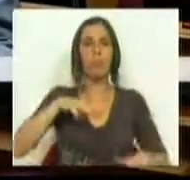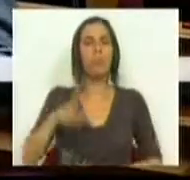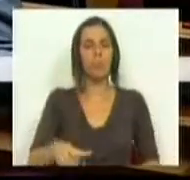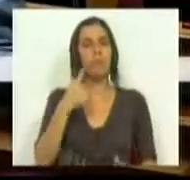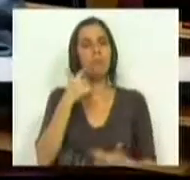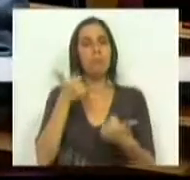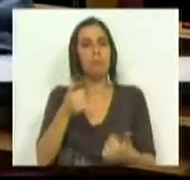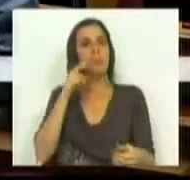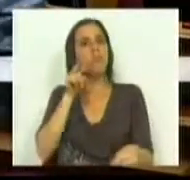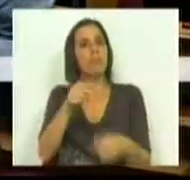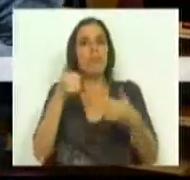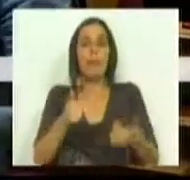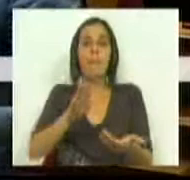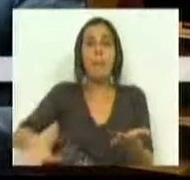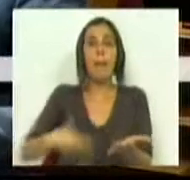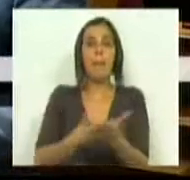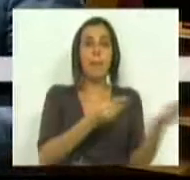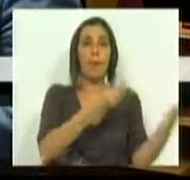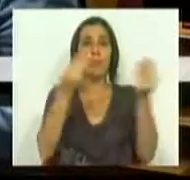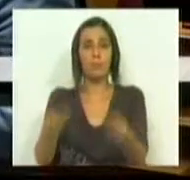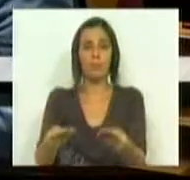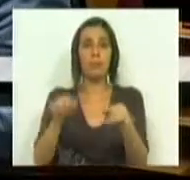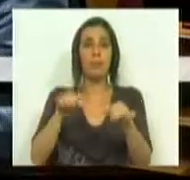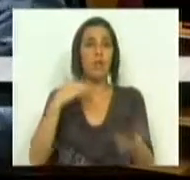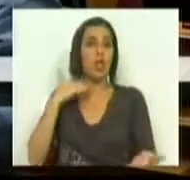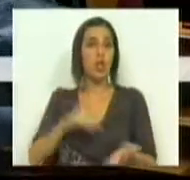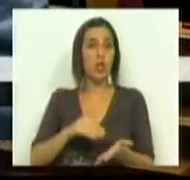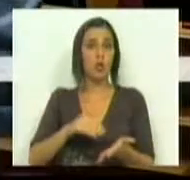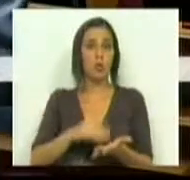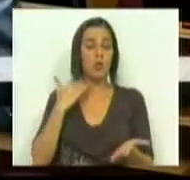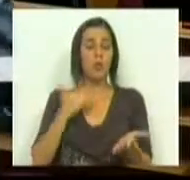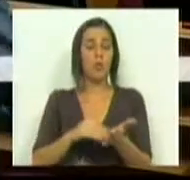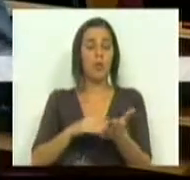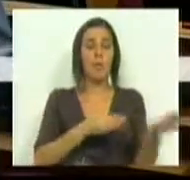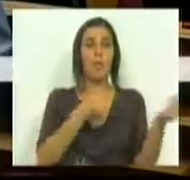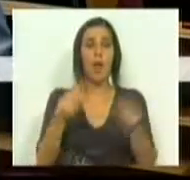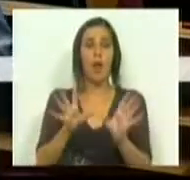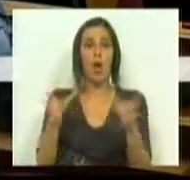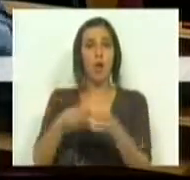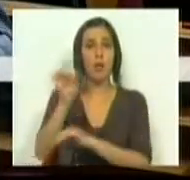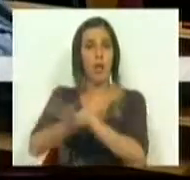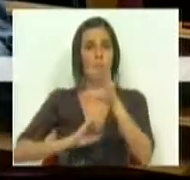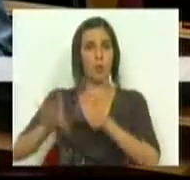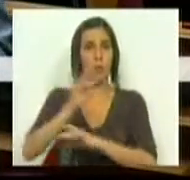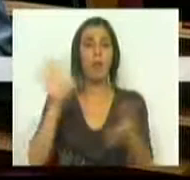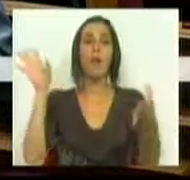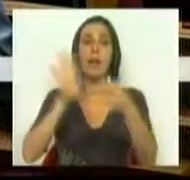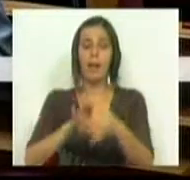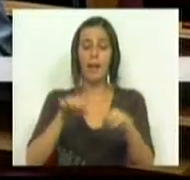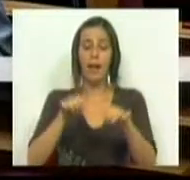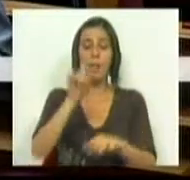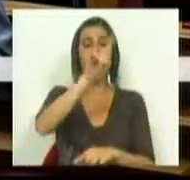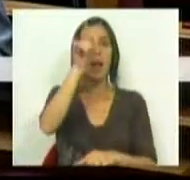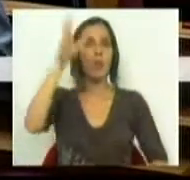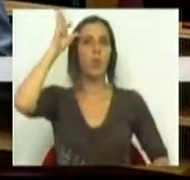Vimos com muito bons olhos a proposta apresentada esta segunda-feira em Conselho Europeu relativamente à